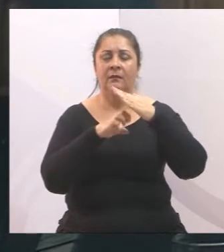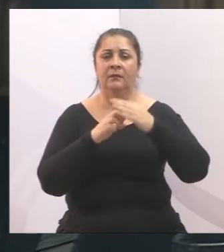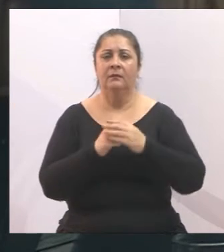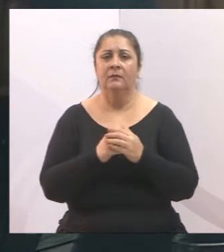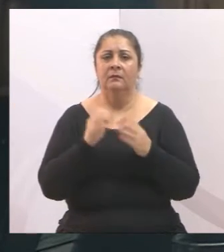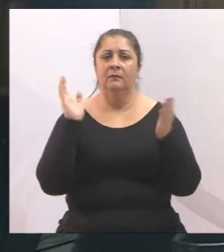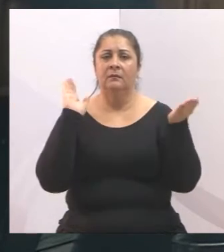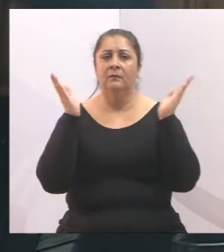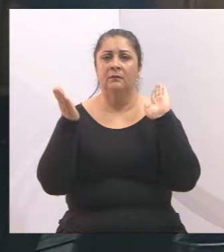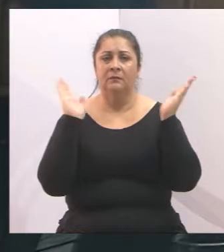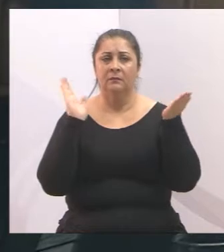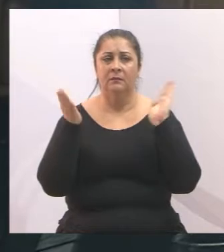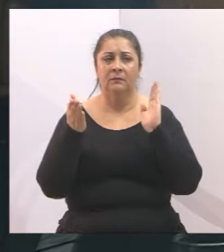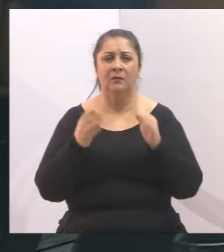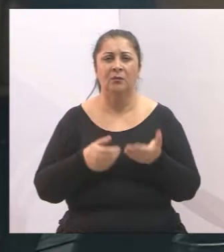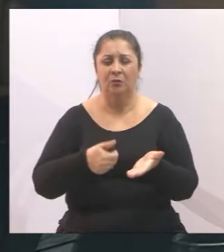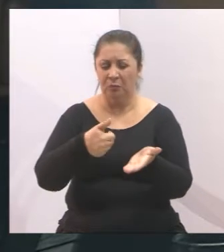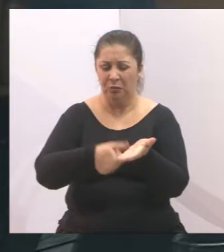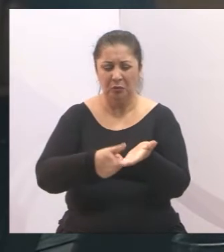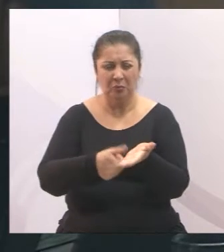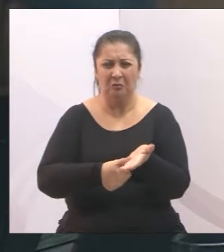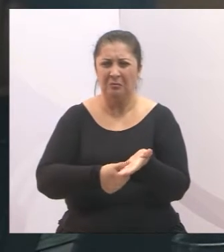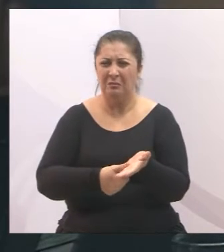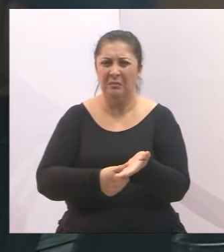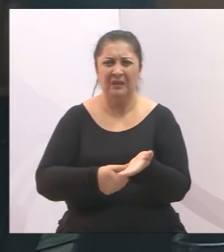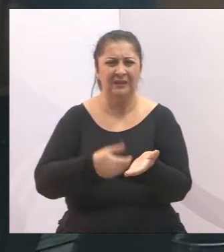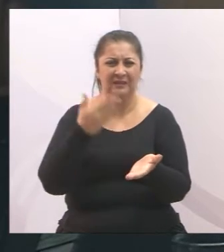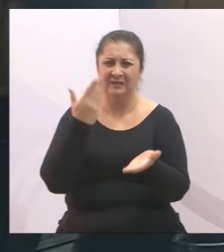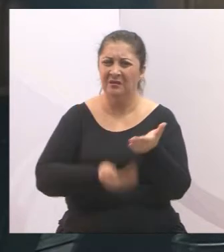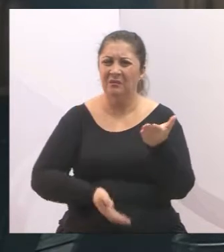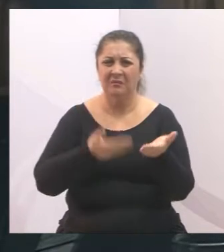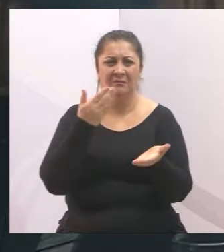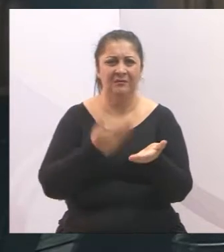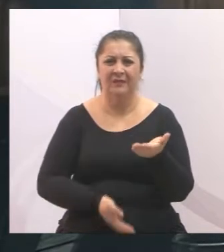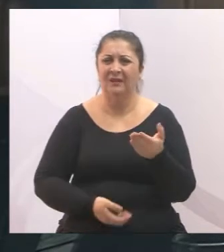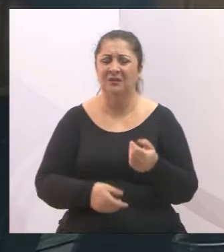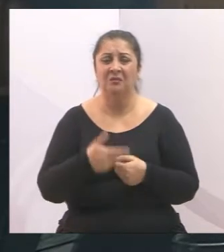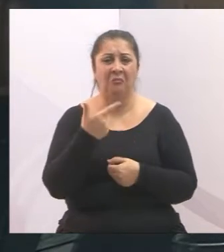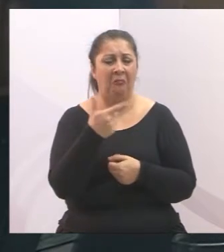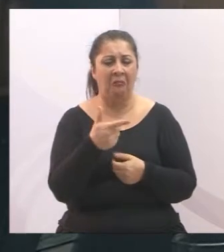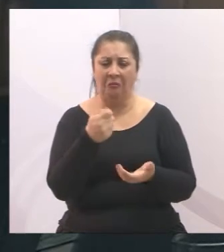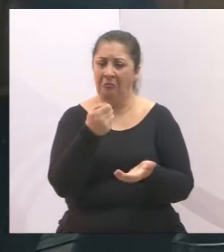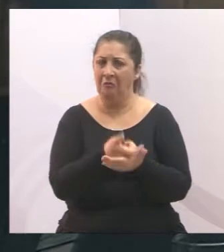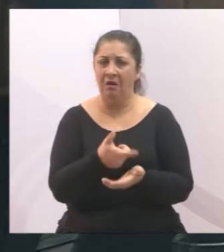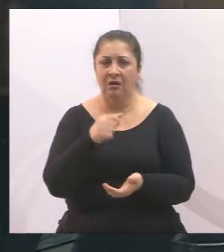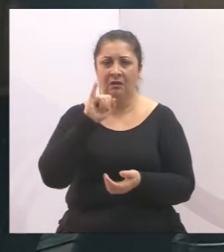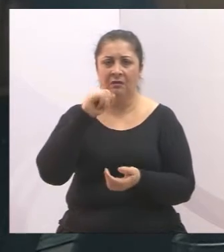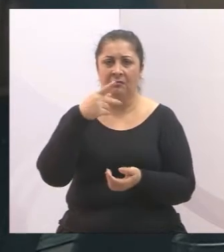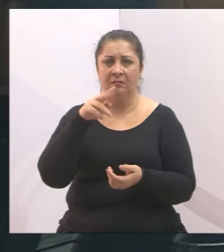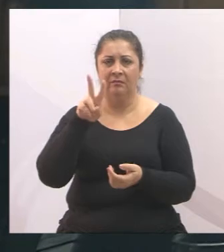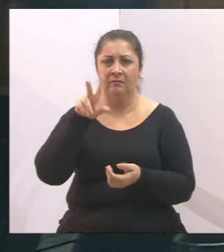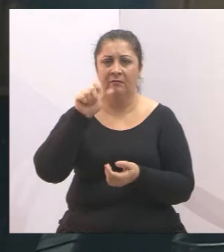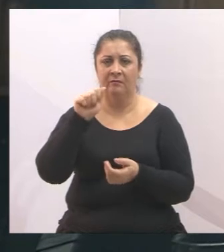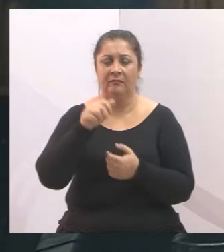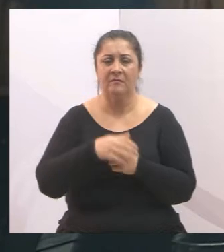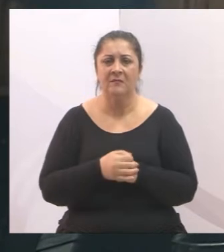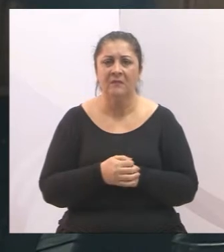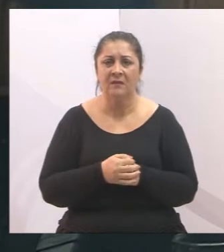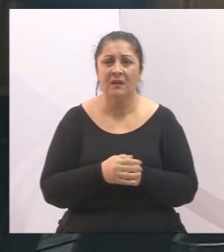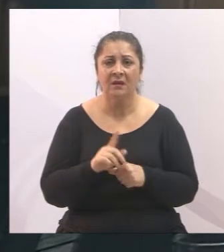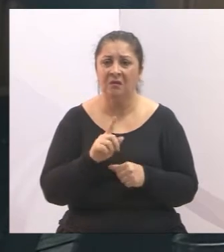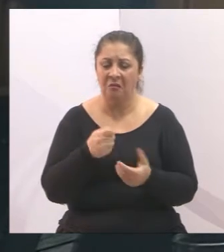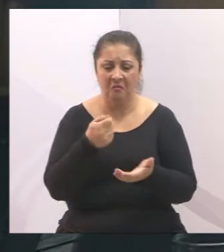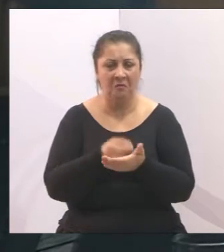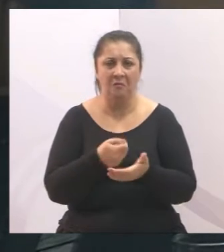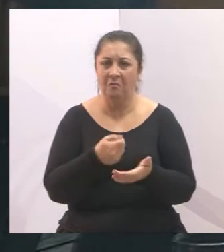caminhões com toda a documentação vencida, ausência de recolhimento de IPVA, ausência de recolhimento de tributos